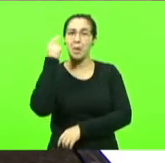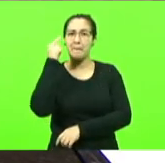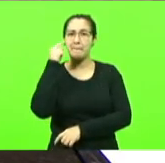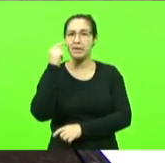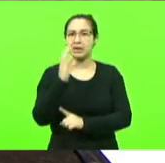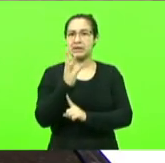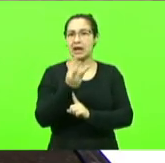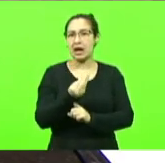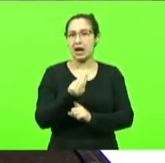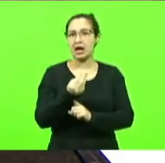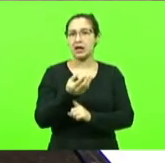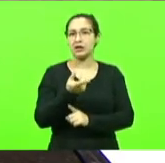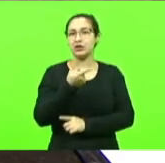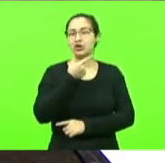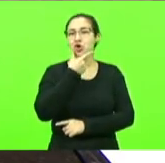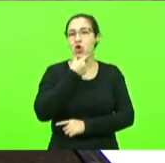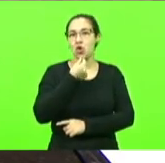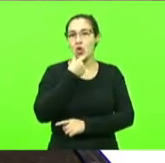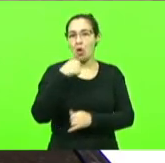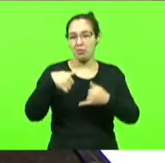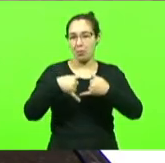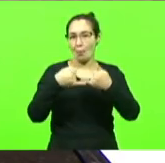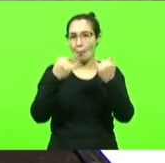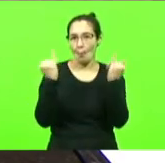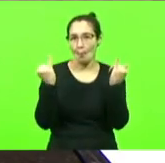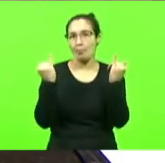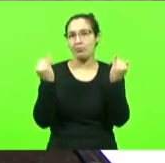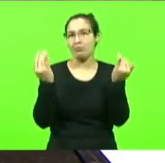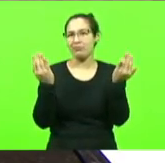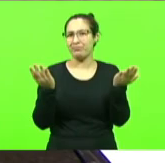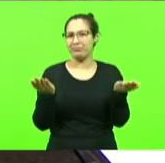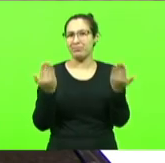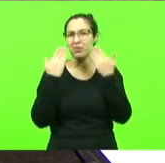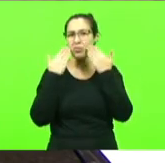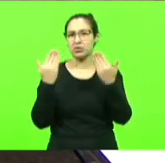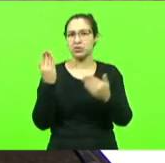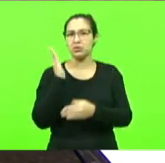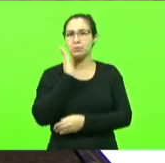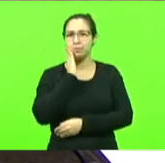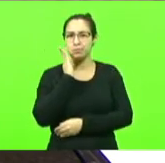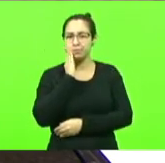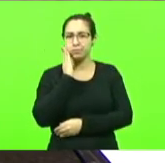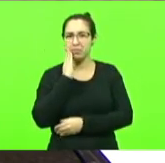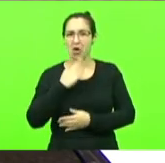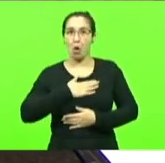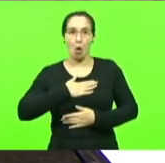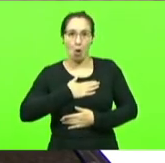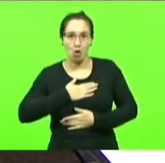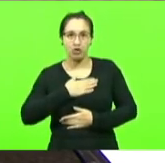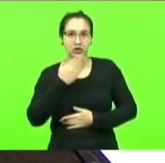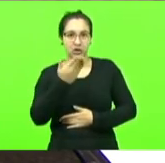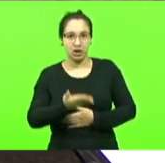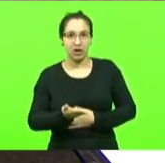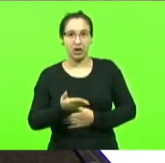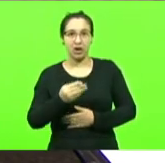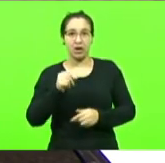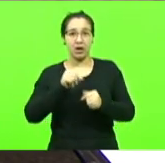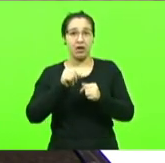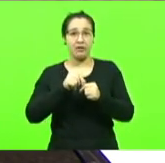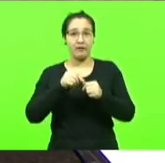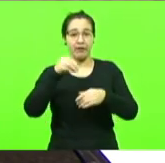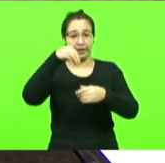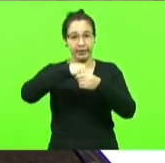uma tanga enfiada no rêgua mostrando a bunda se ele acha que isso é arte ou ele gosta de fazer isso vai fazer na sua casa